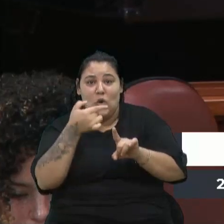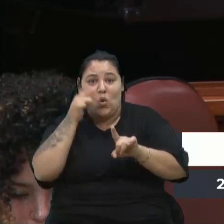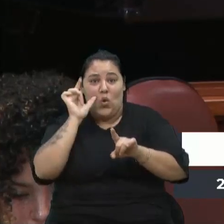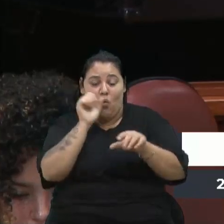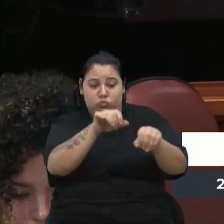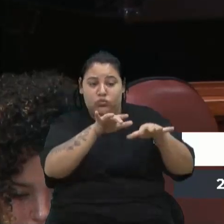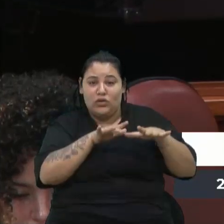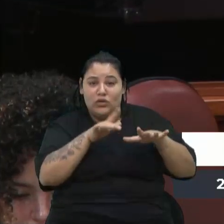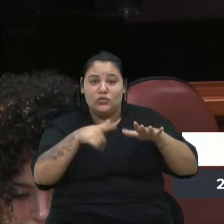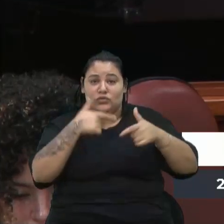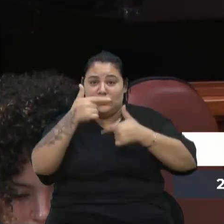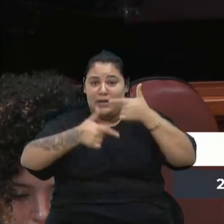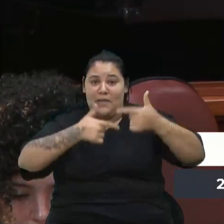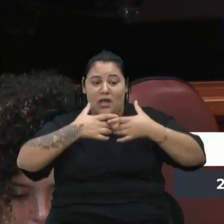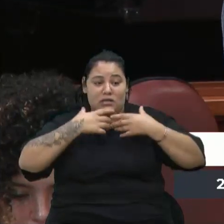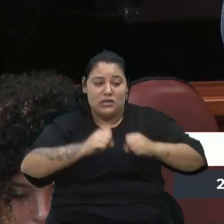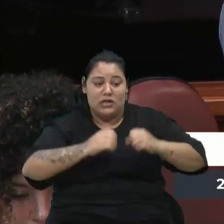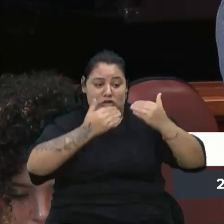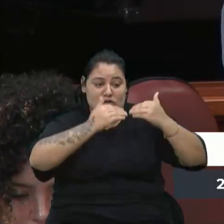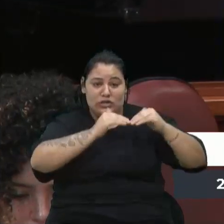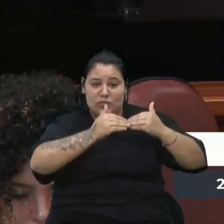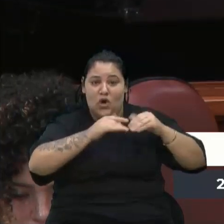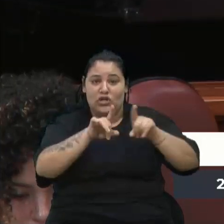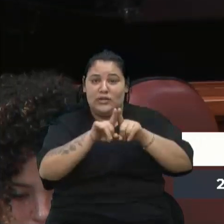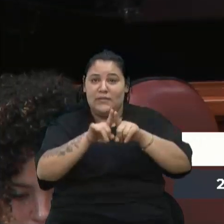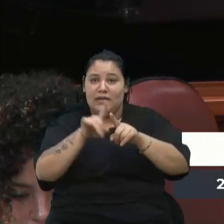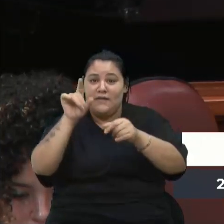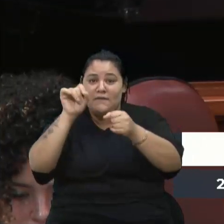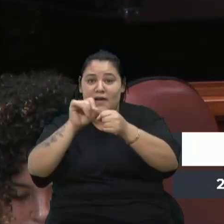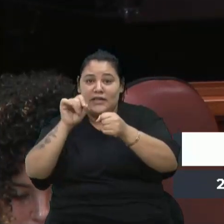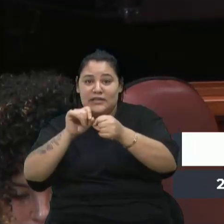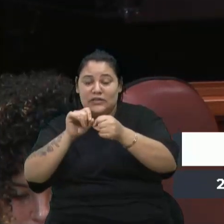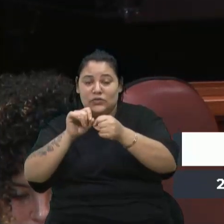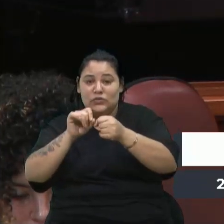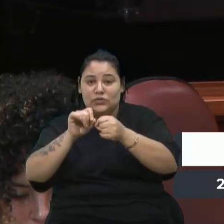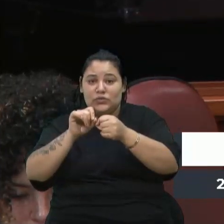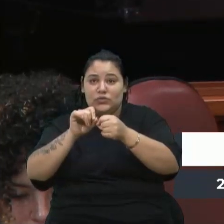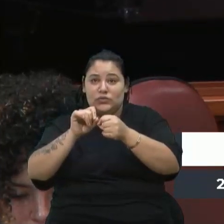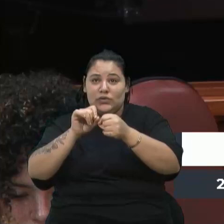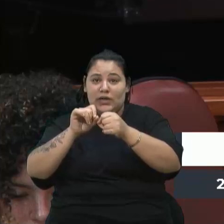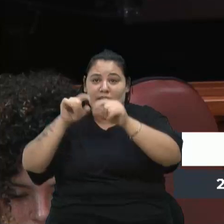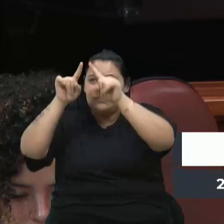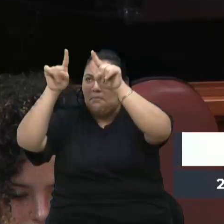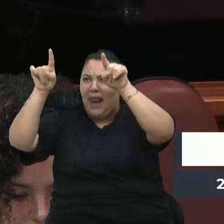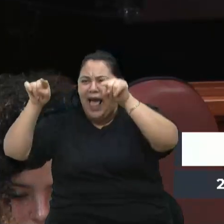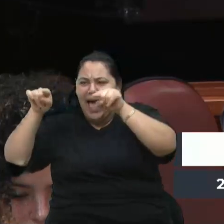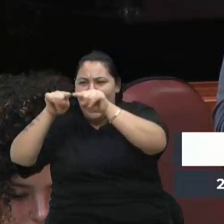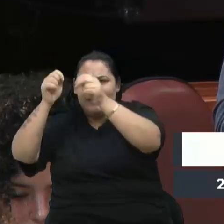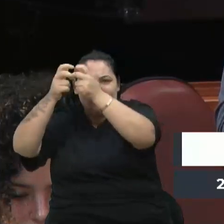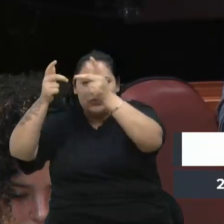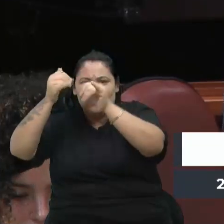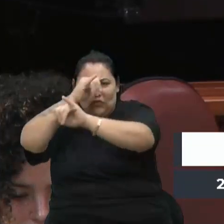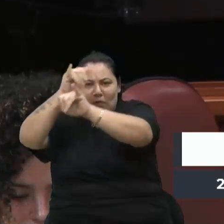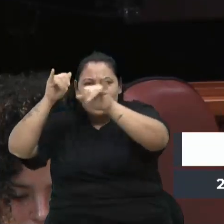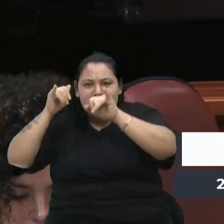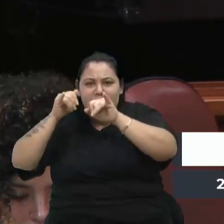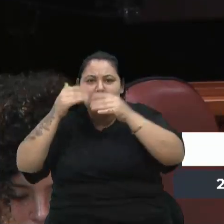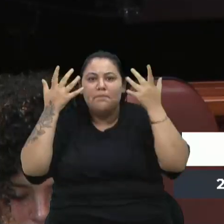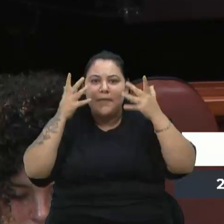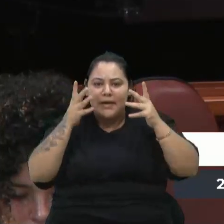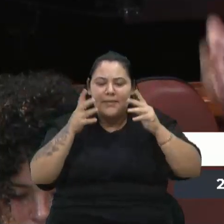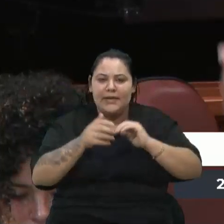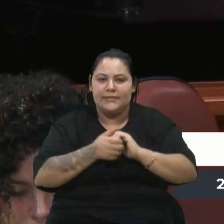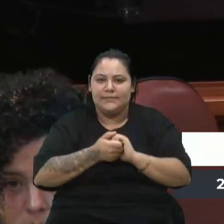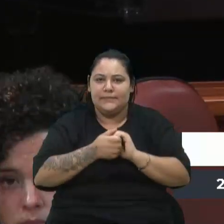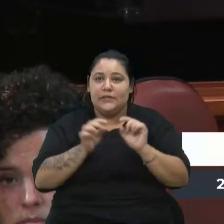o trabalho da Secretaria de Transportes, que está lá fazendo a sinalização. Parabéns aos servidores. Estão lá, mas são